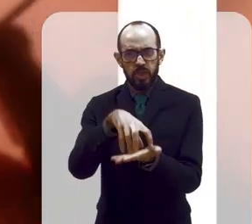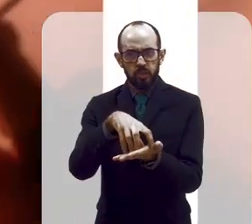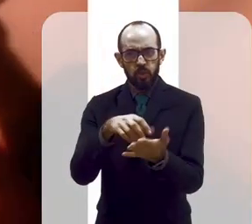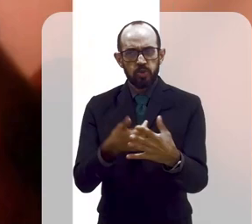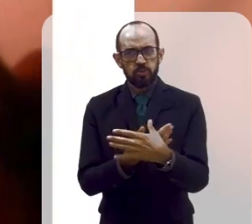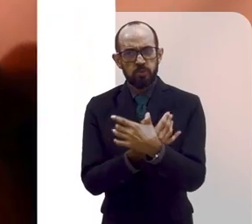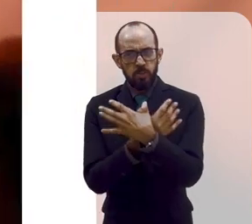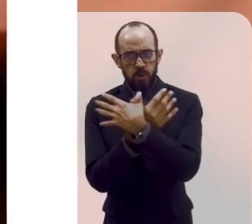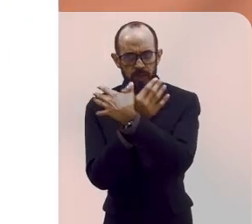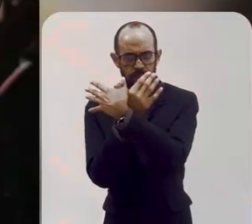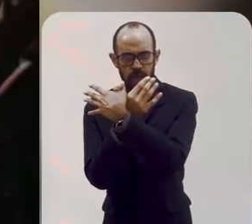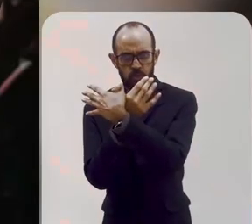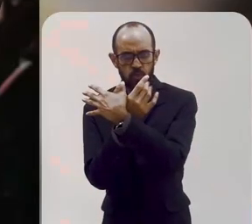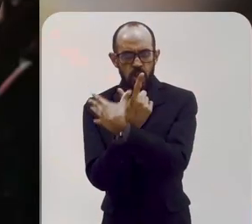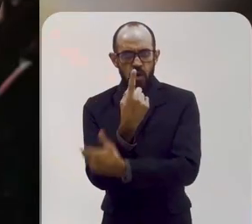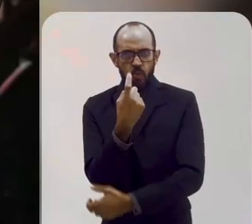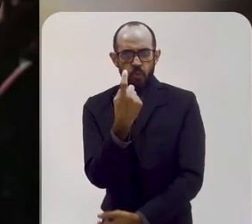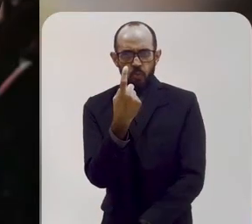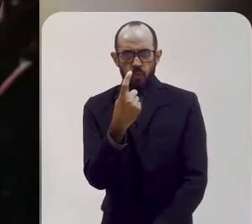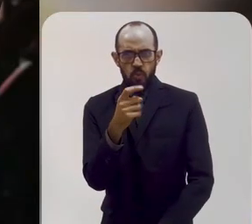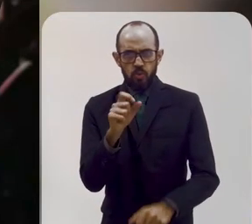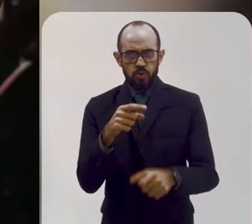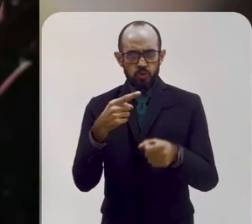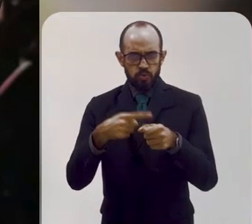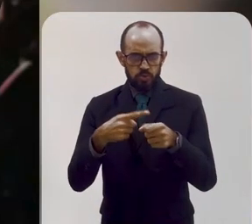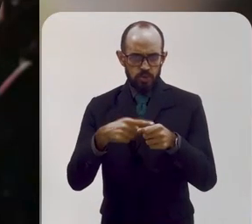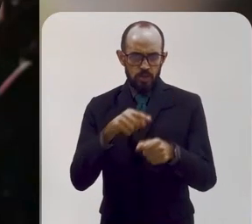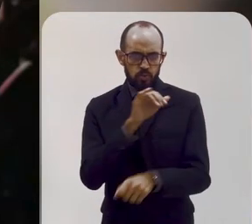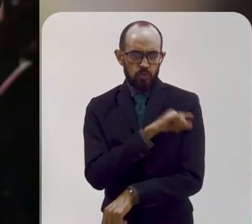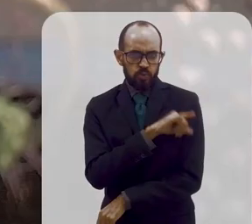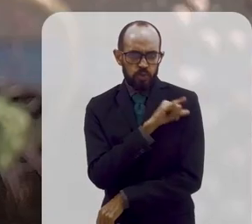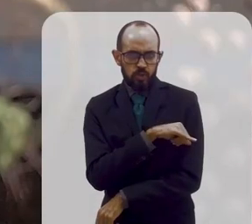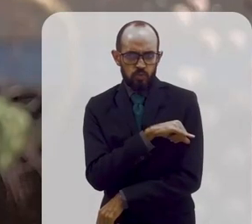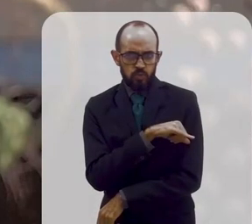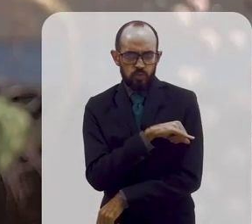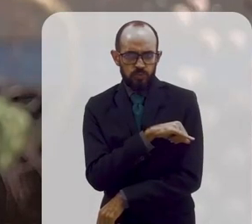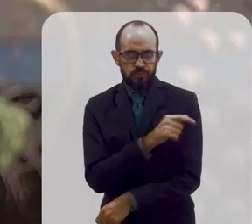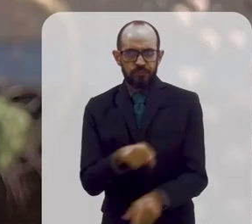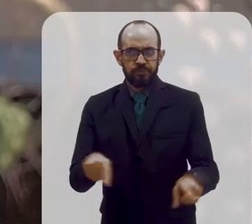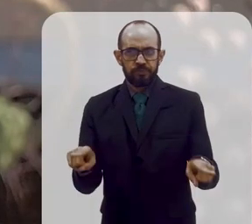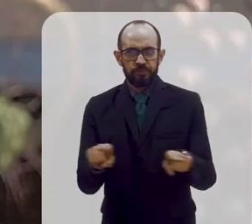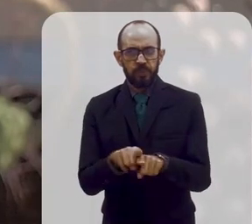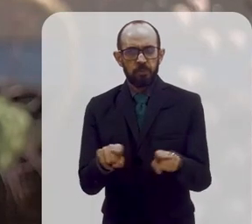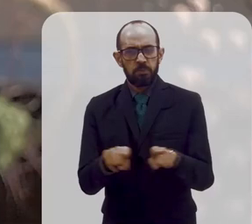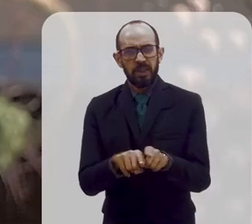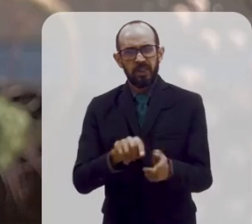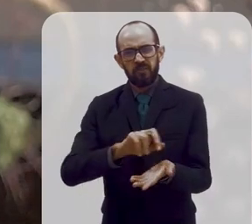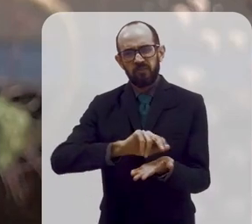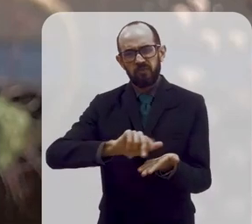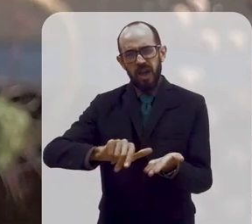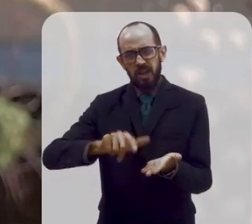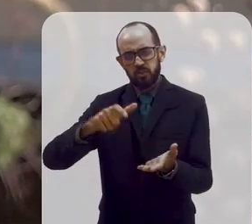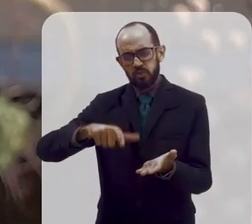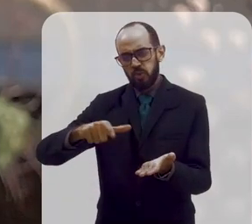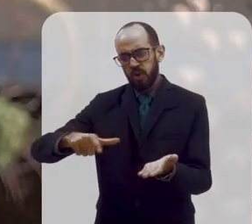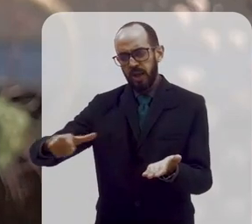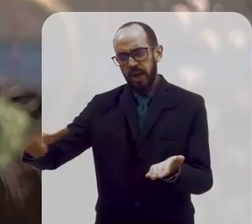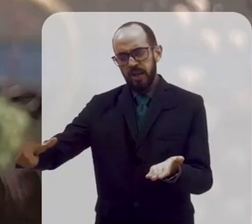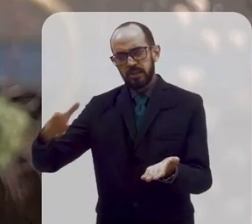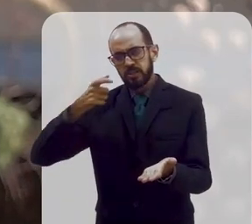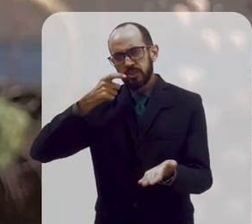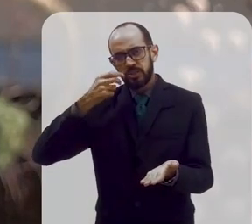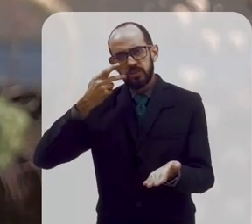atividade, o único borboletário em atividade da cidade do Rio de Janeiro, e temos várias áreas de visitação